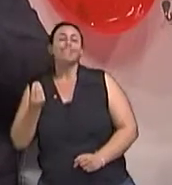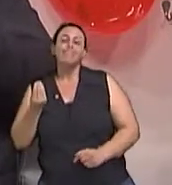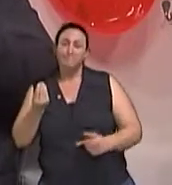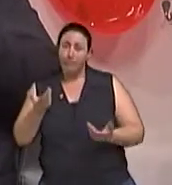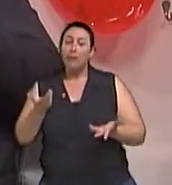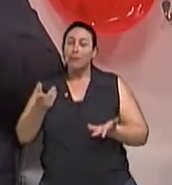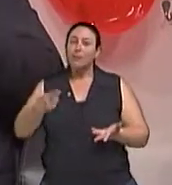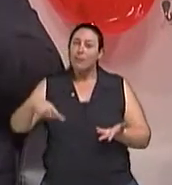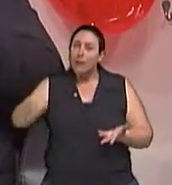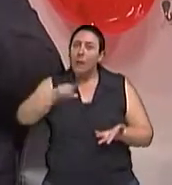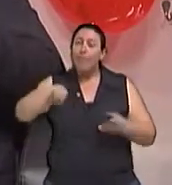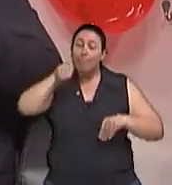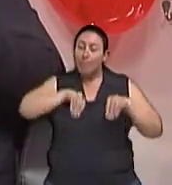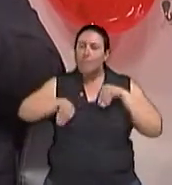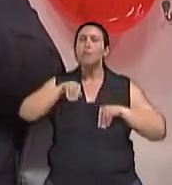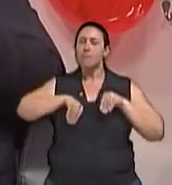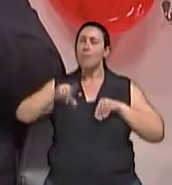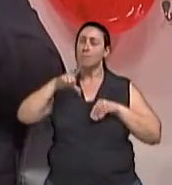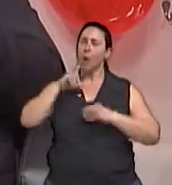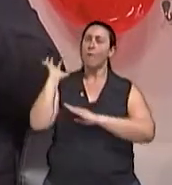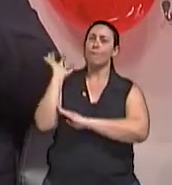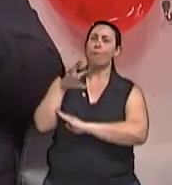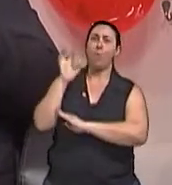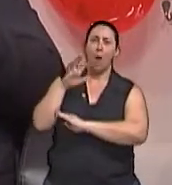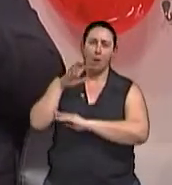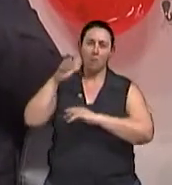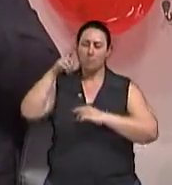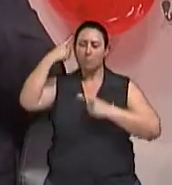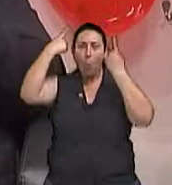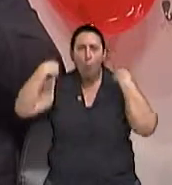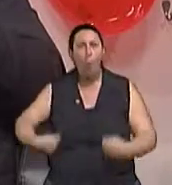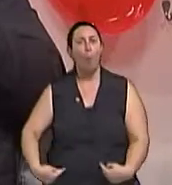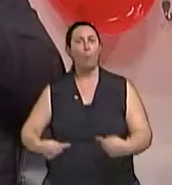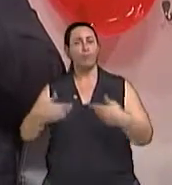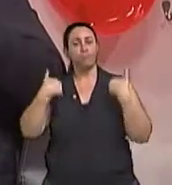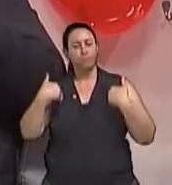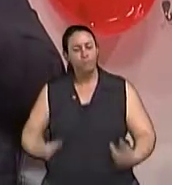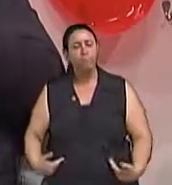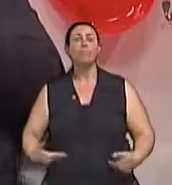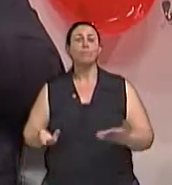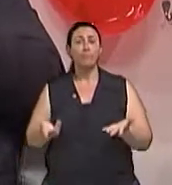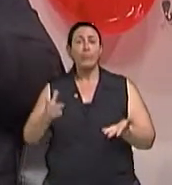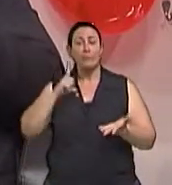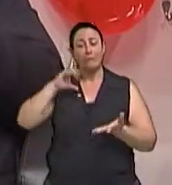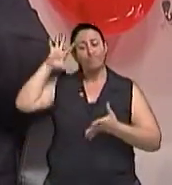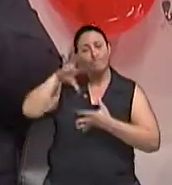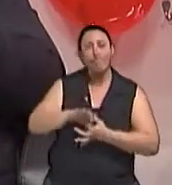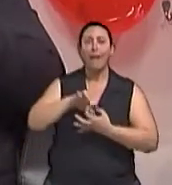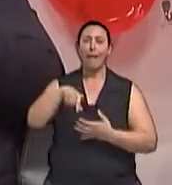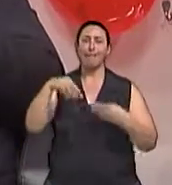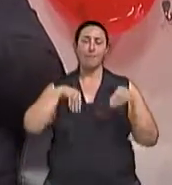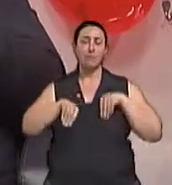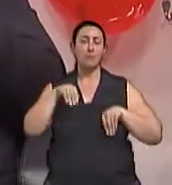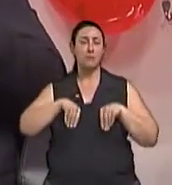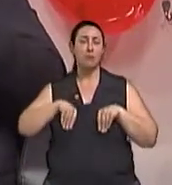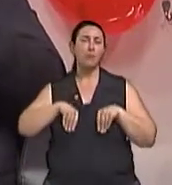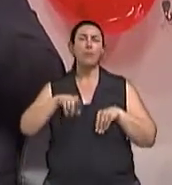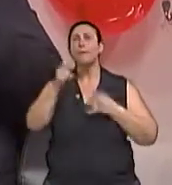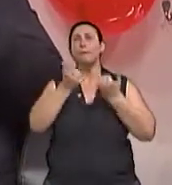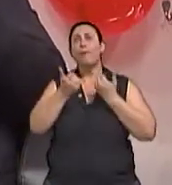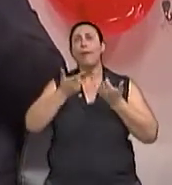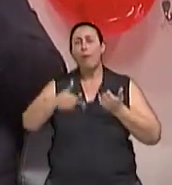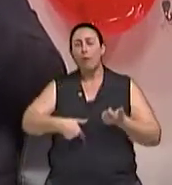parte das alterações, nós dizemos, do sistema nervoso autônomo, né? Associadas à depressão, assim como alteração no